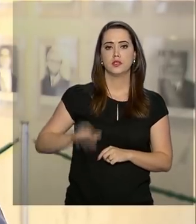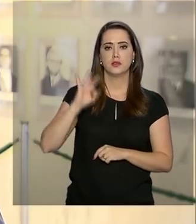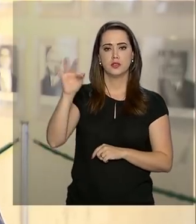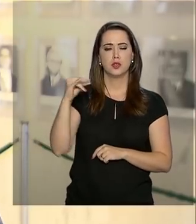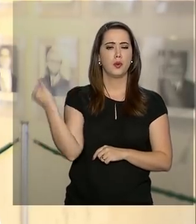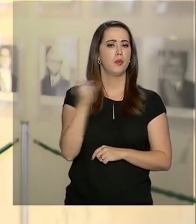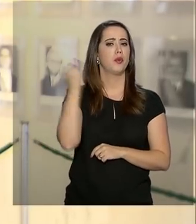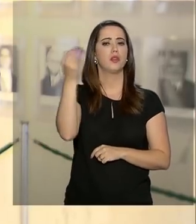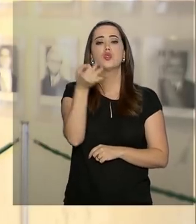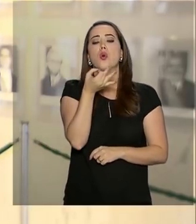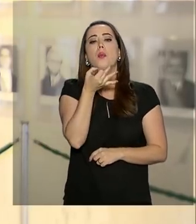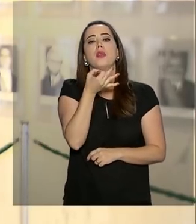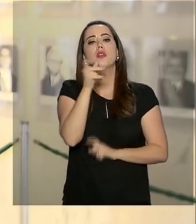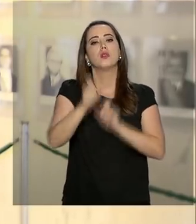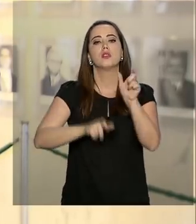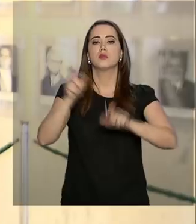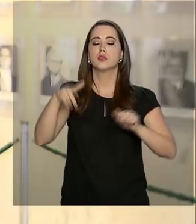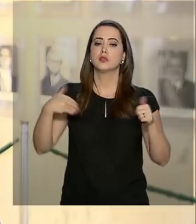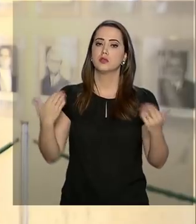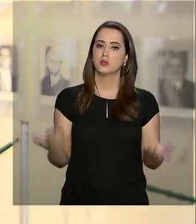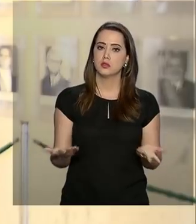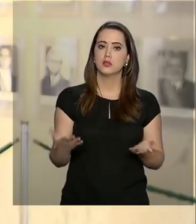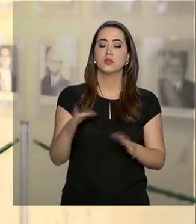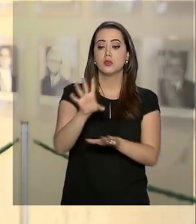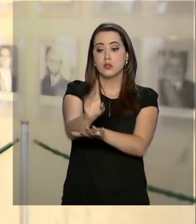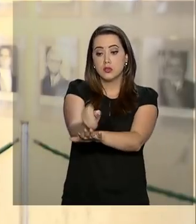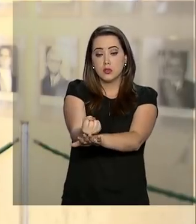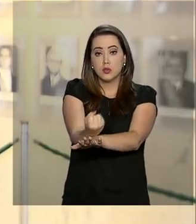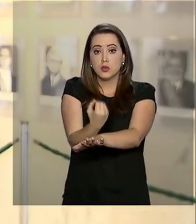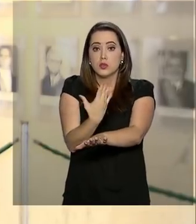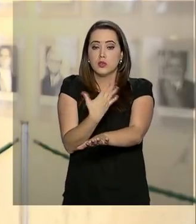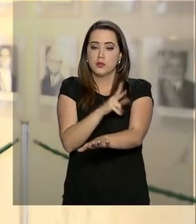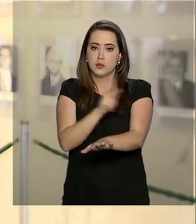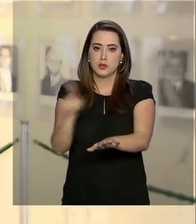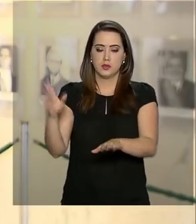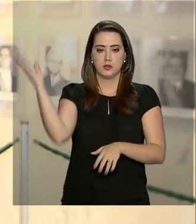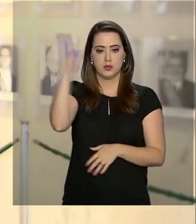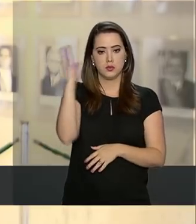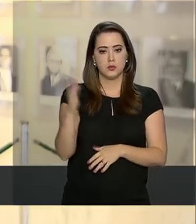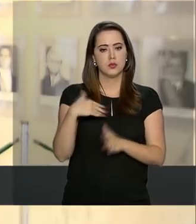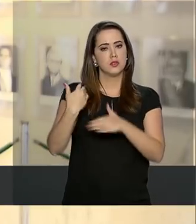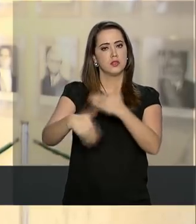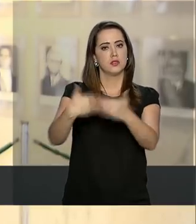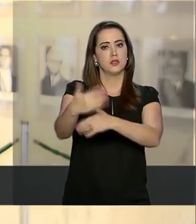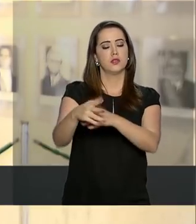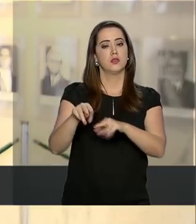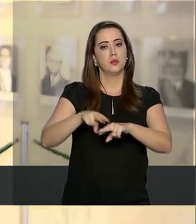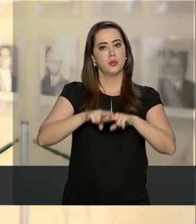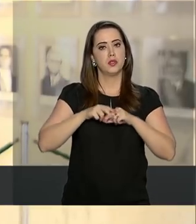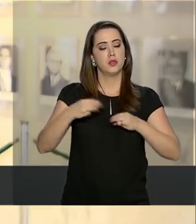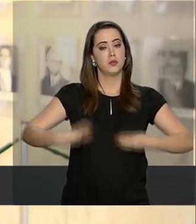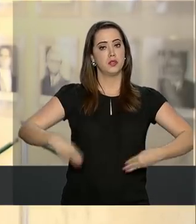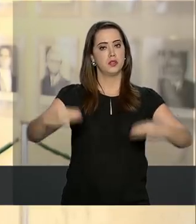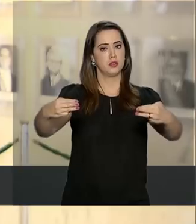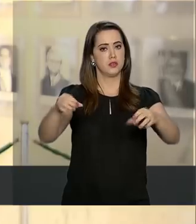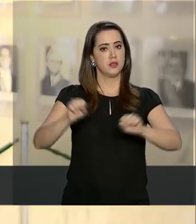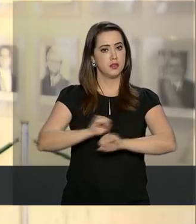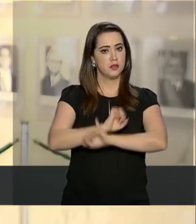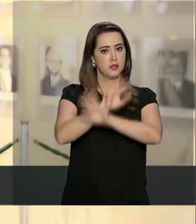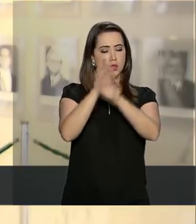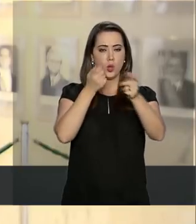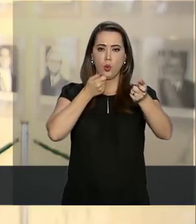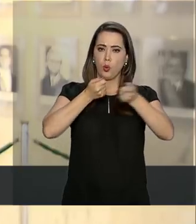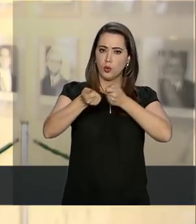o importante é a opinião do brasileiro. A ouvidoria da Presidência da República, desenvolvido pelo Ministério da Transparência e